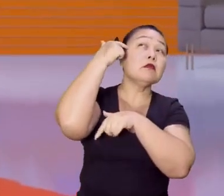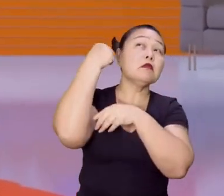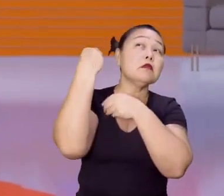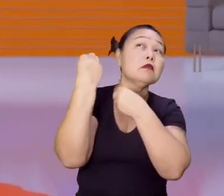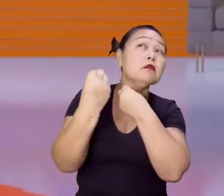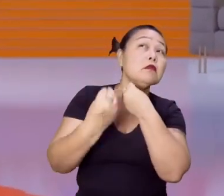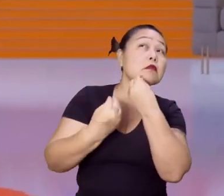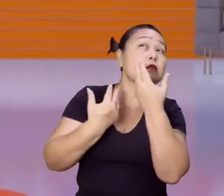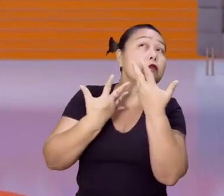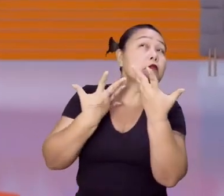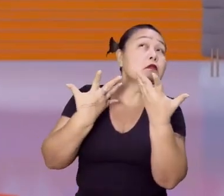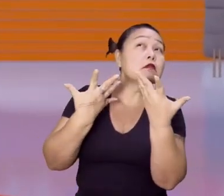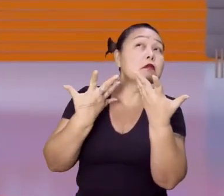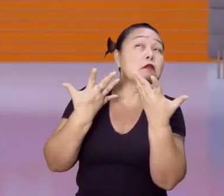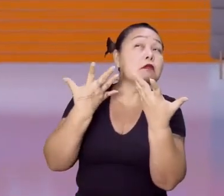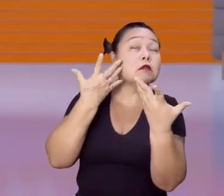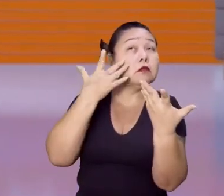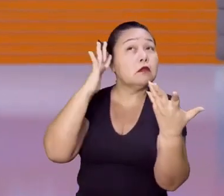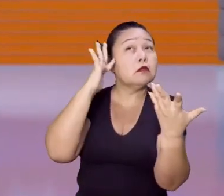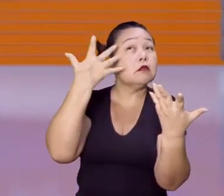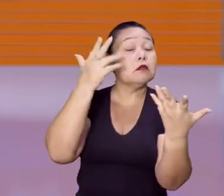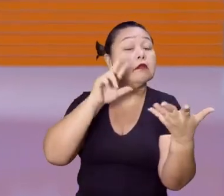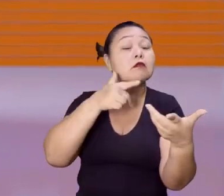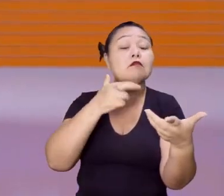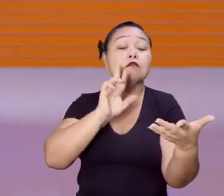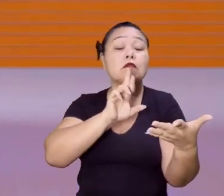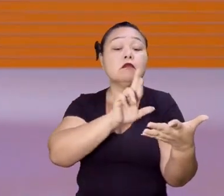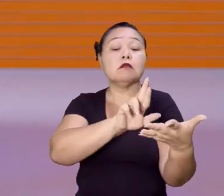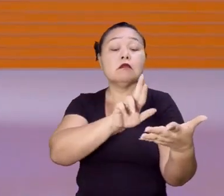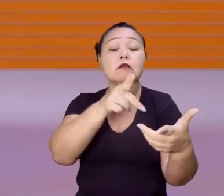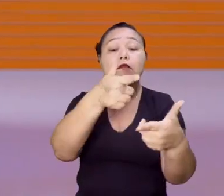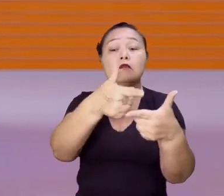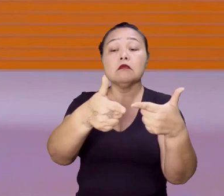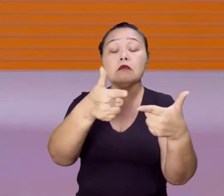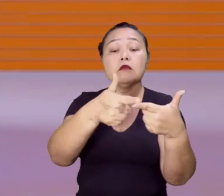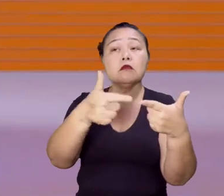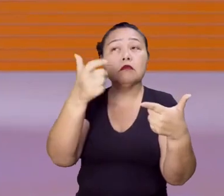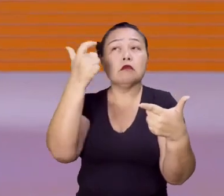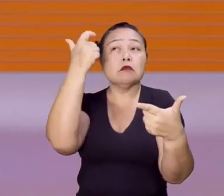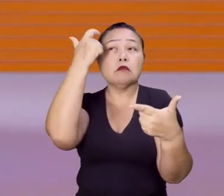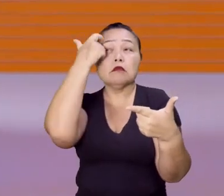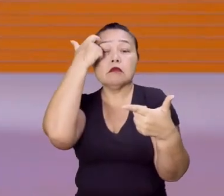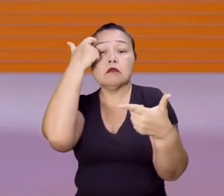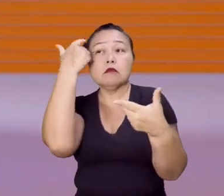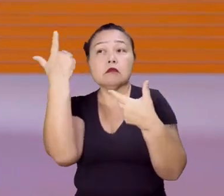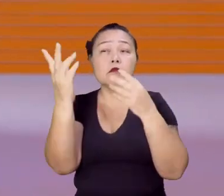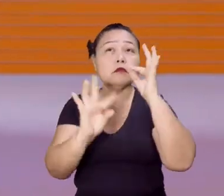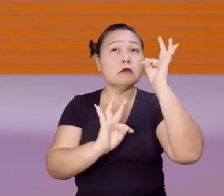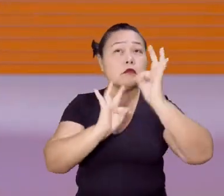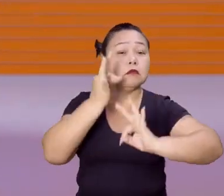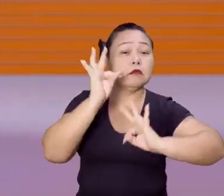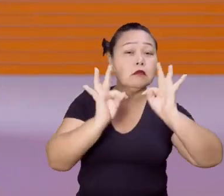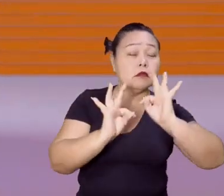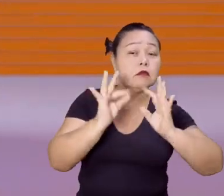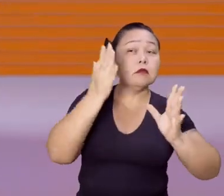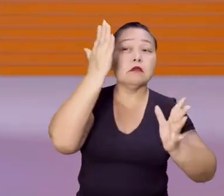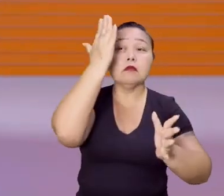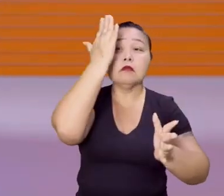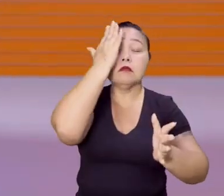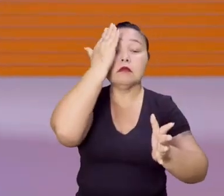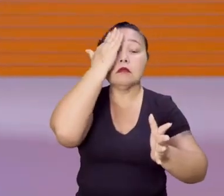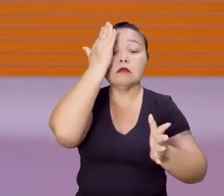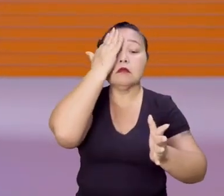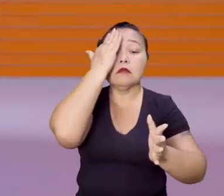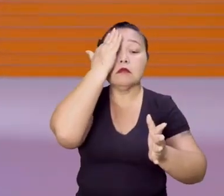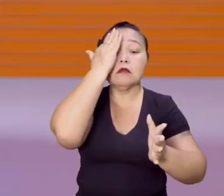a resolução de problemas, né? Pensar a tecnologia, saber, ao